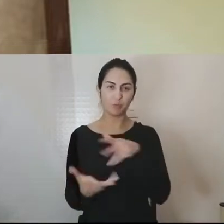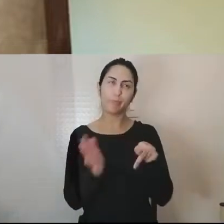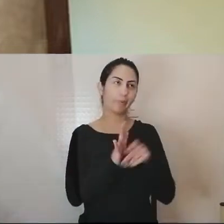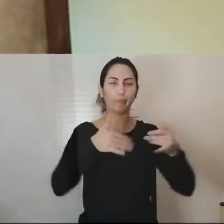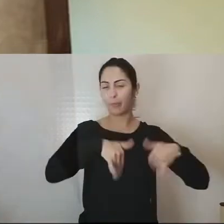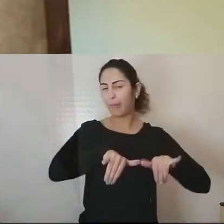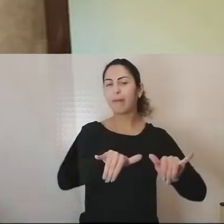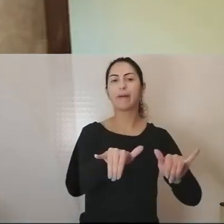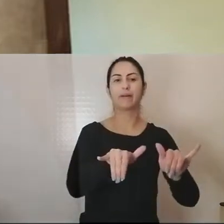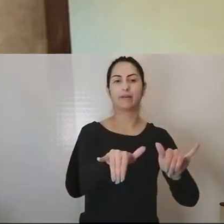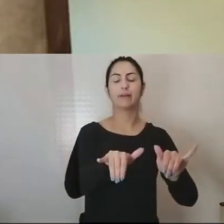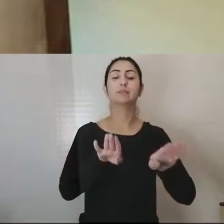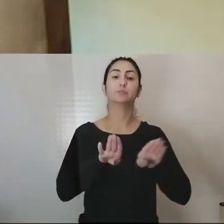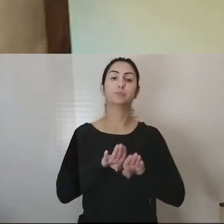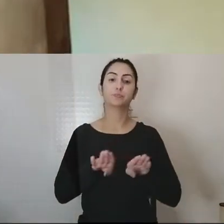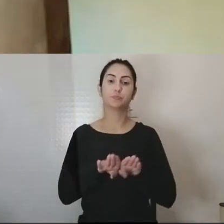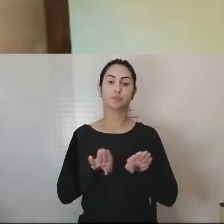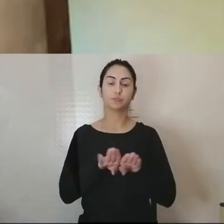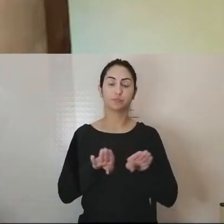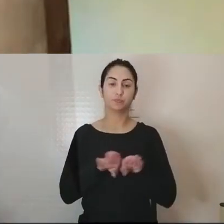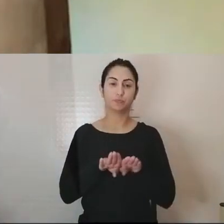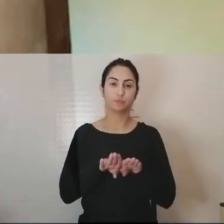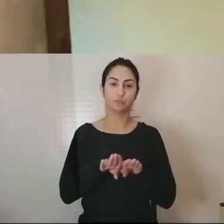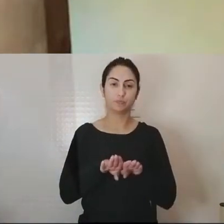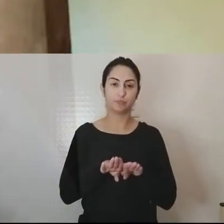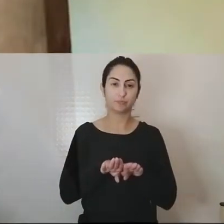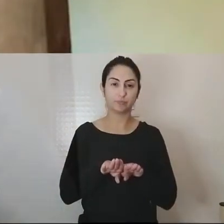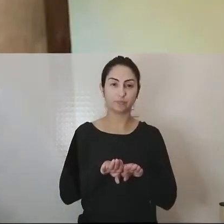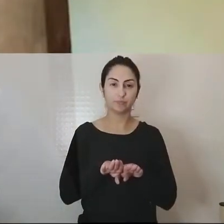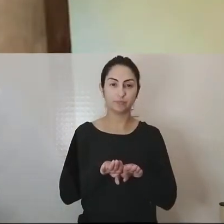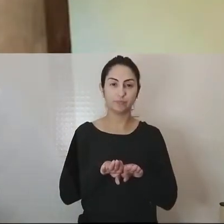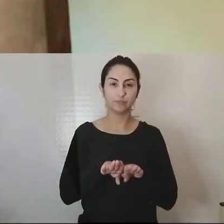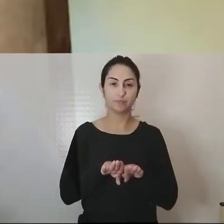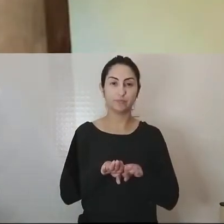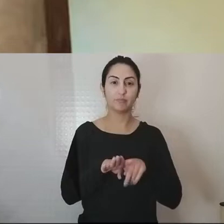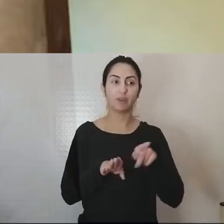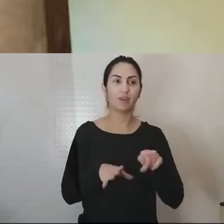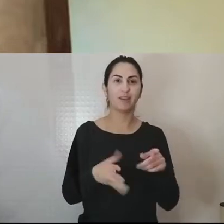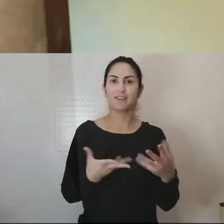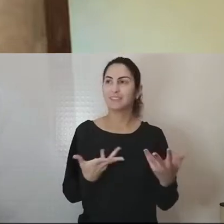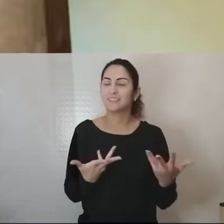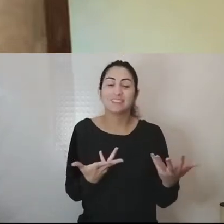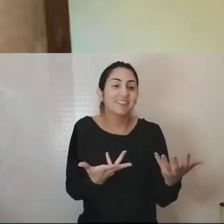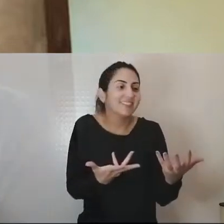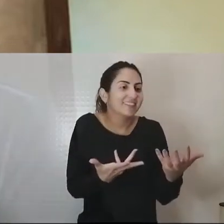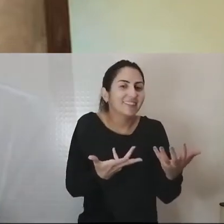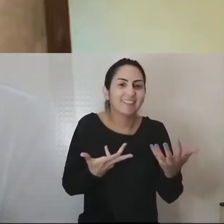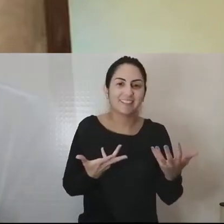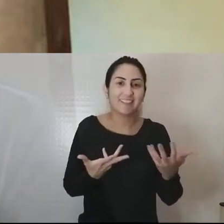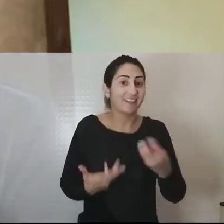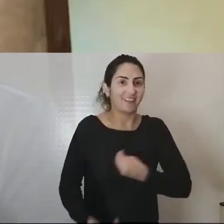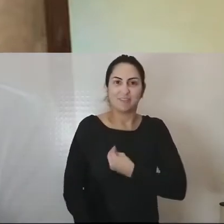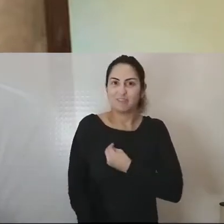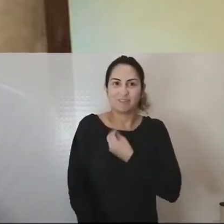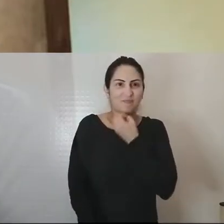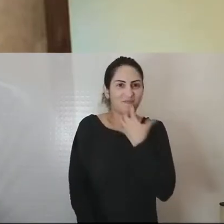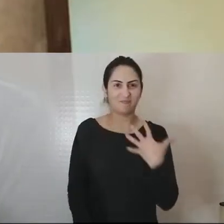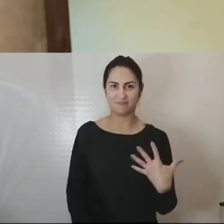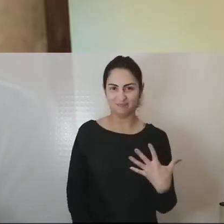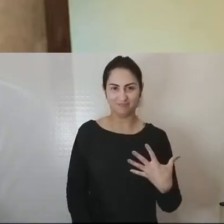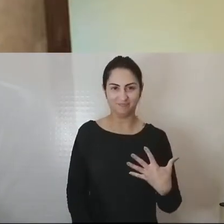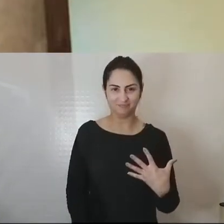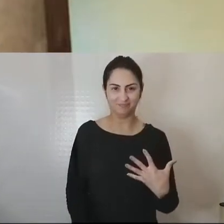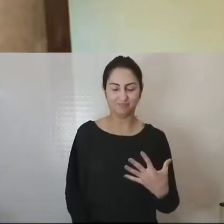global, e também com grandes expectativas do bem viver. Esta